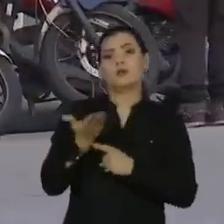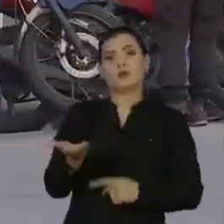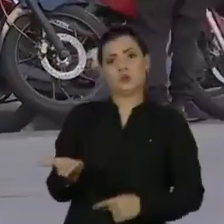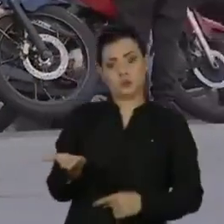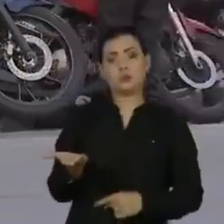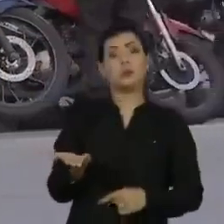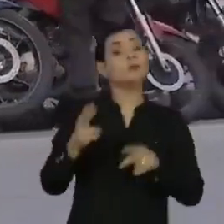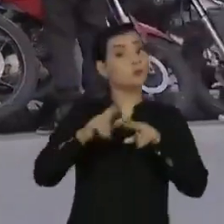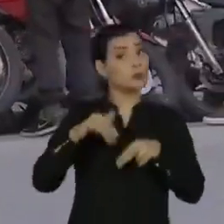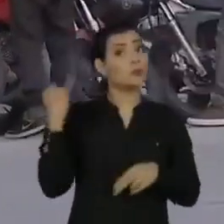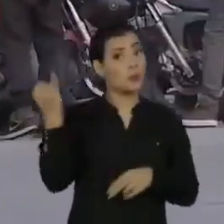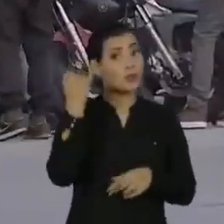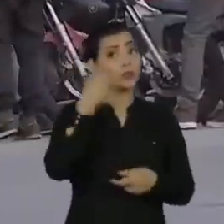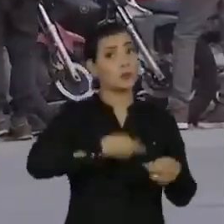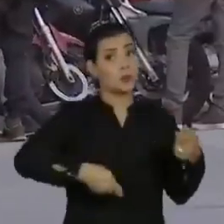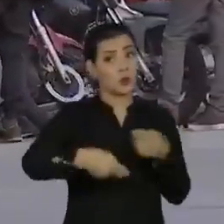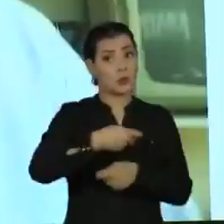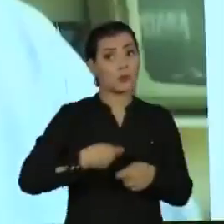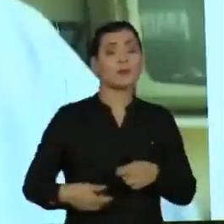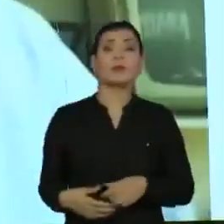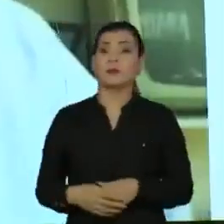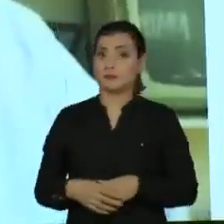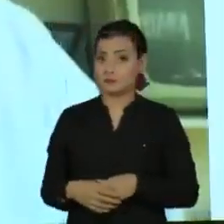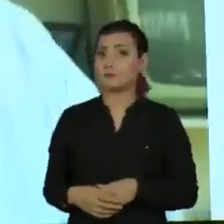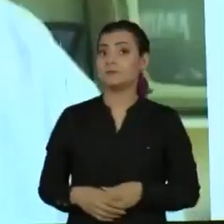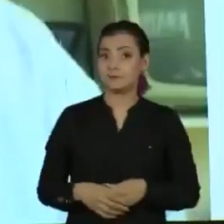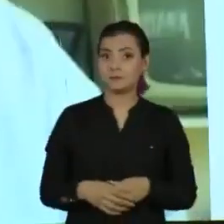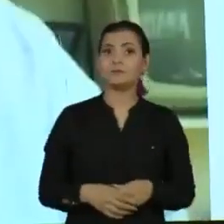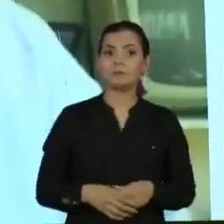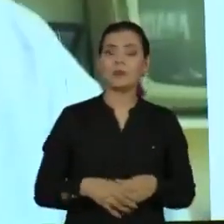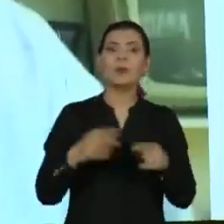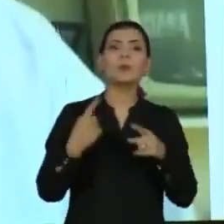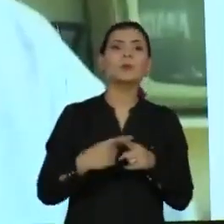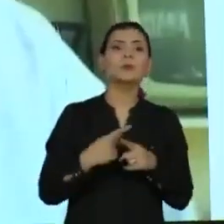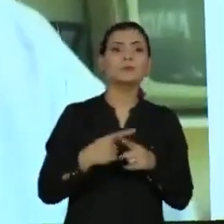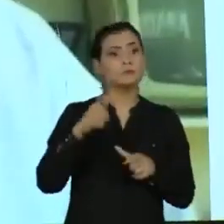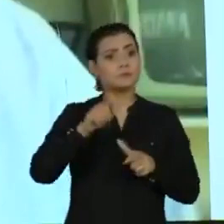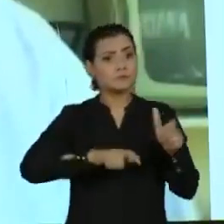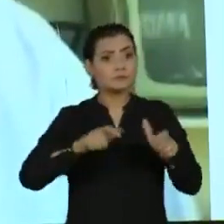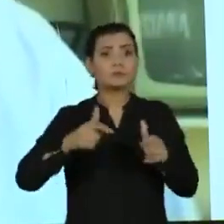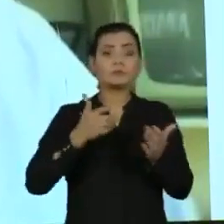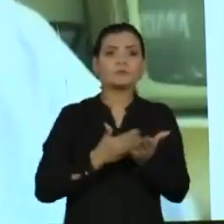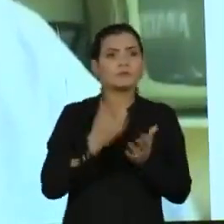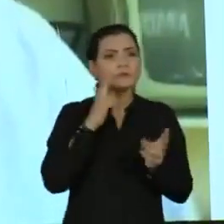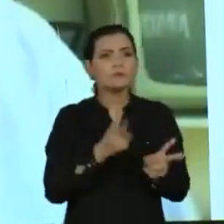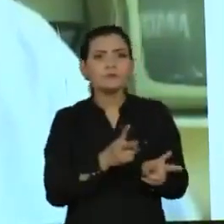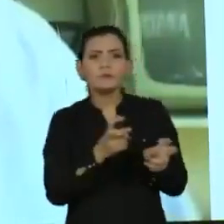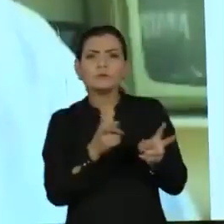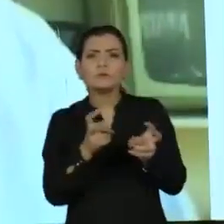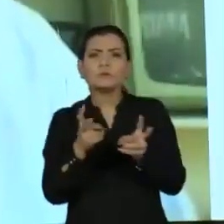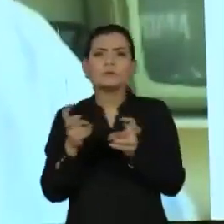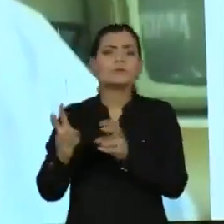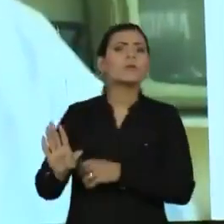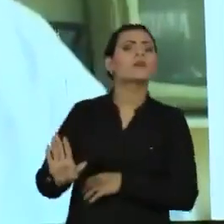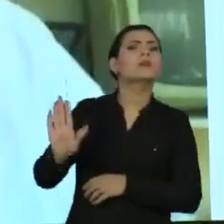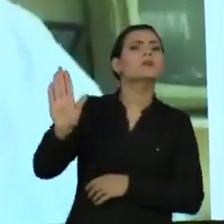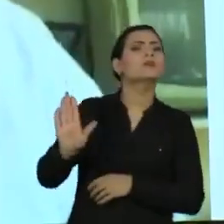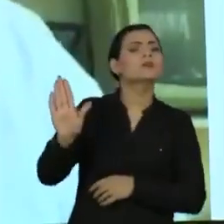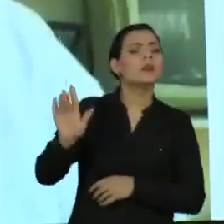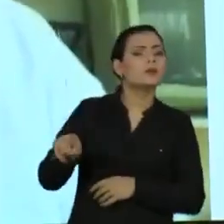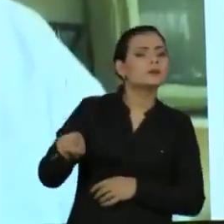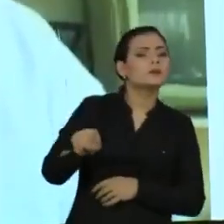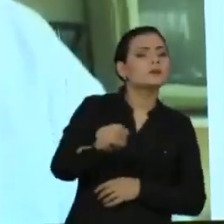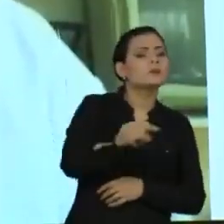tão importante para a economia. Não é necessário que o eleitor comece a observar quais são os candidatos que